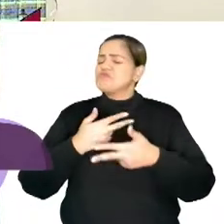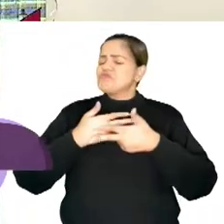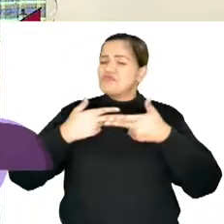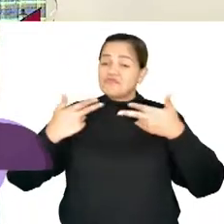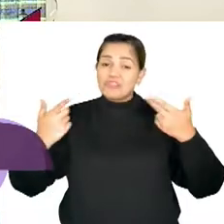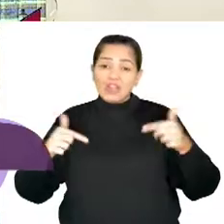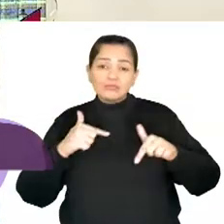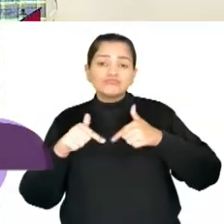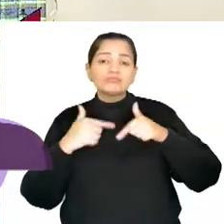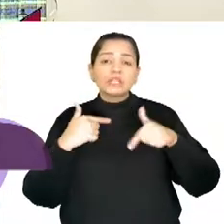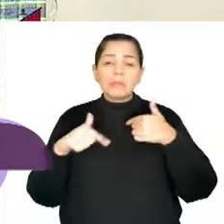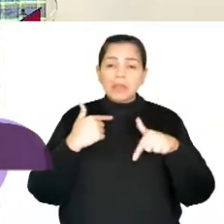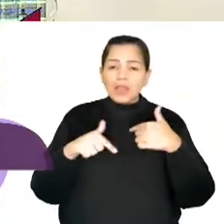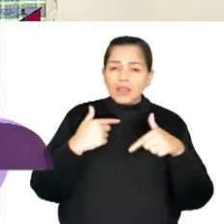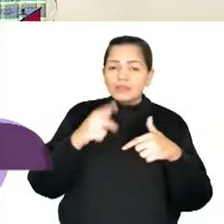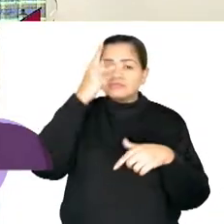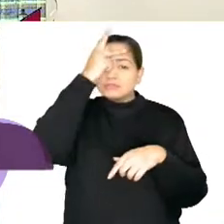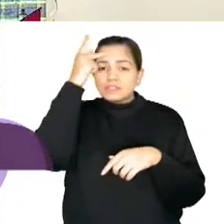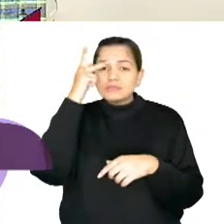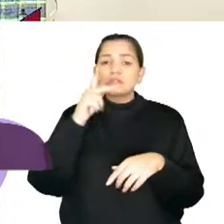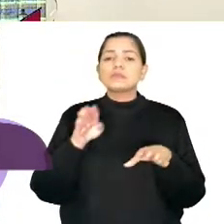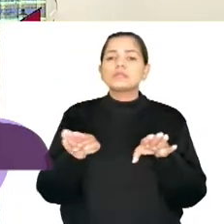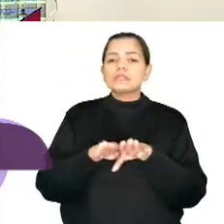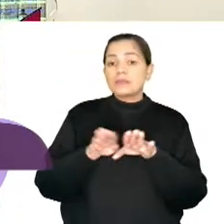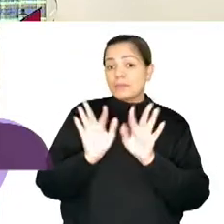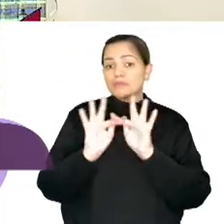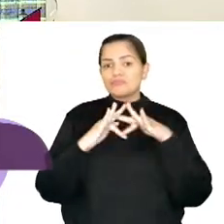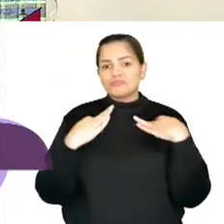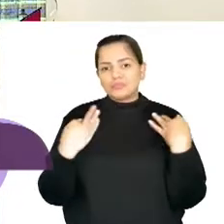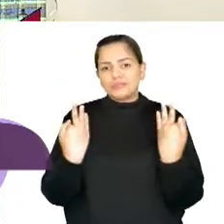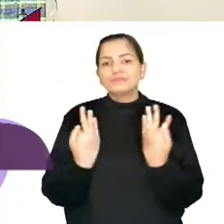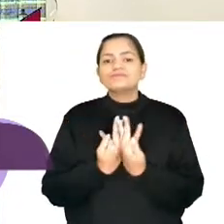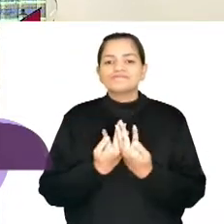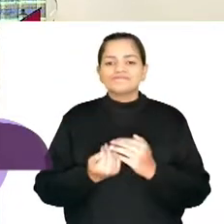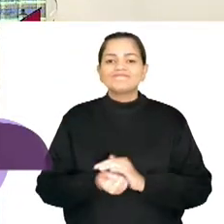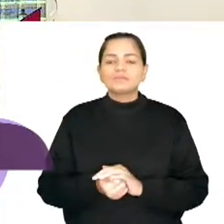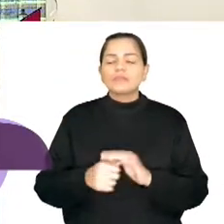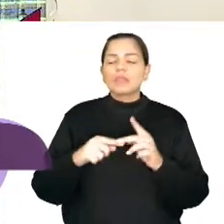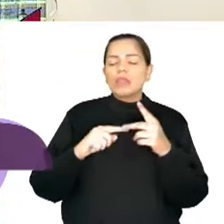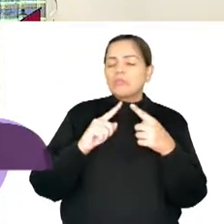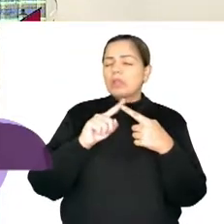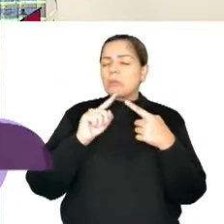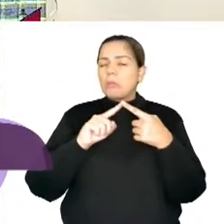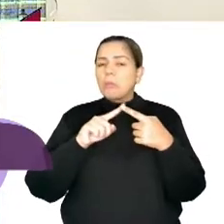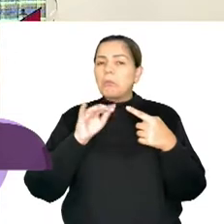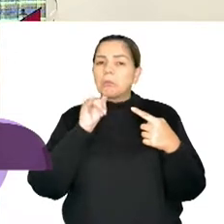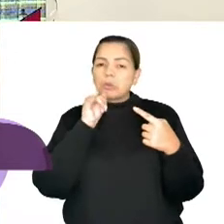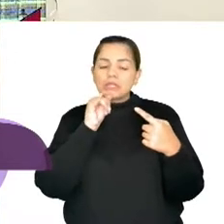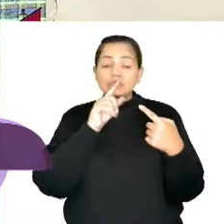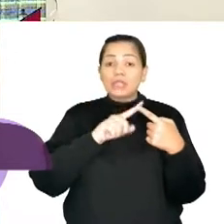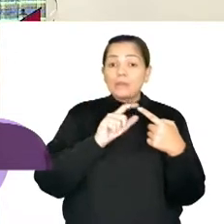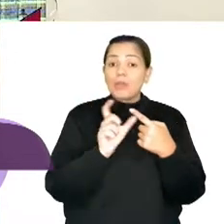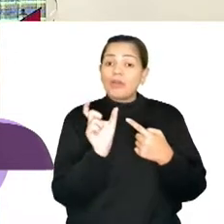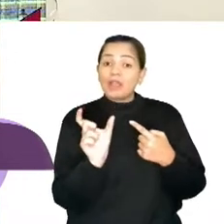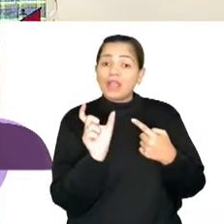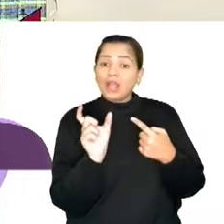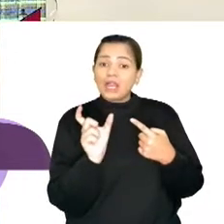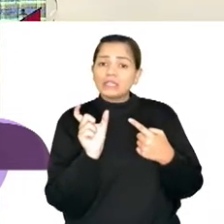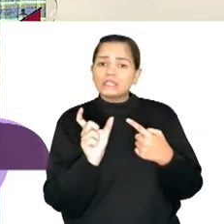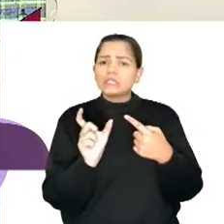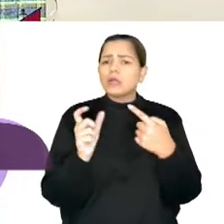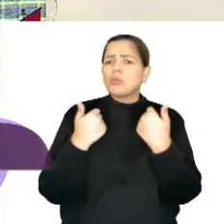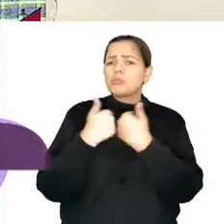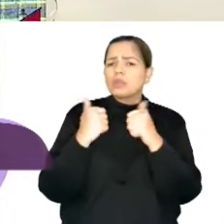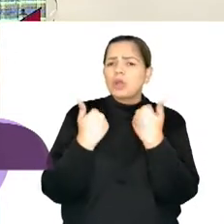oferecemos diversos tipos de serviços, né, para esse público e também para os seus familiares. Dentre eles, nós temos